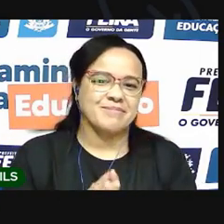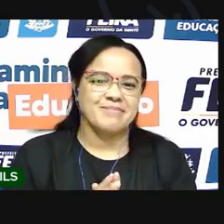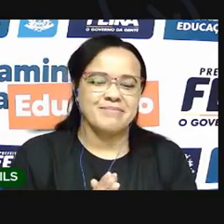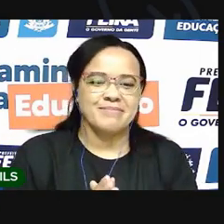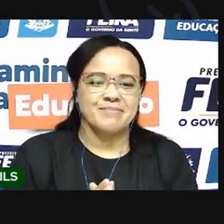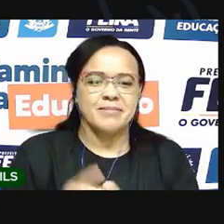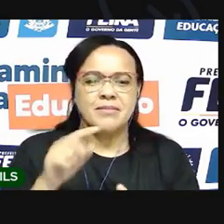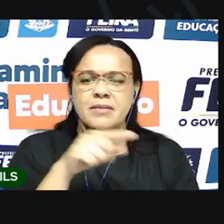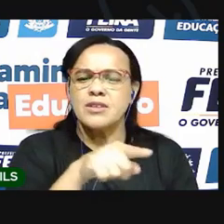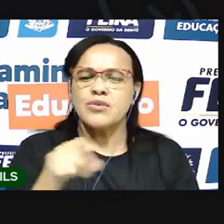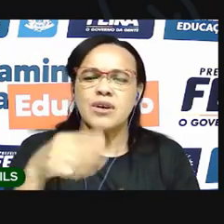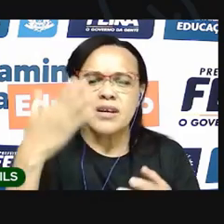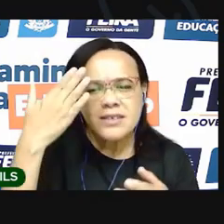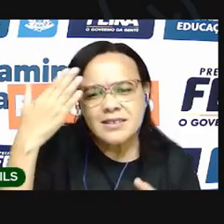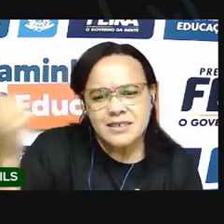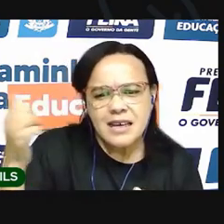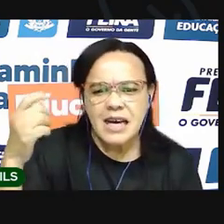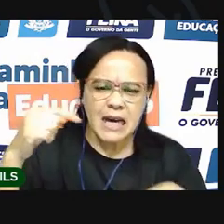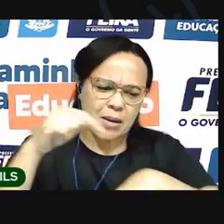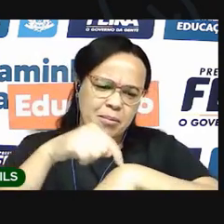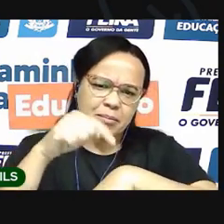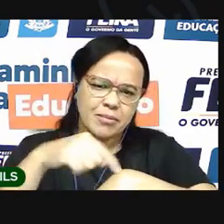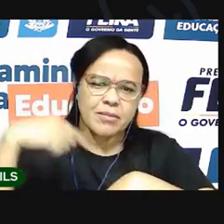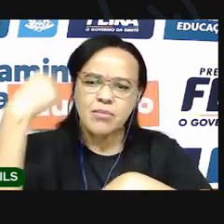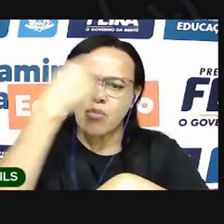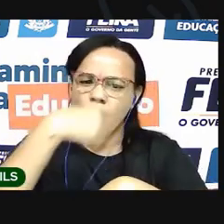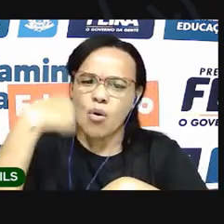Você sabe como o tempo é organizado?